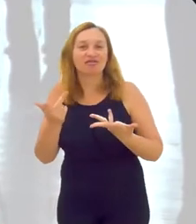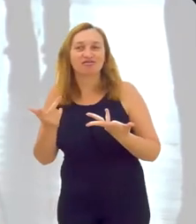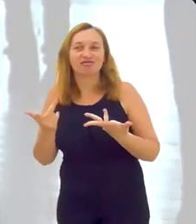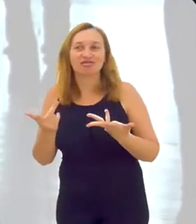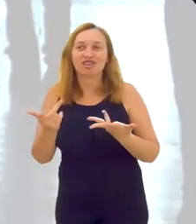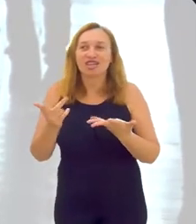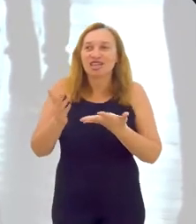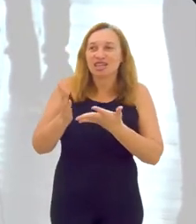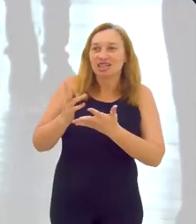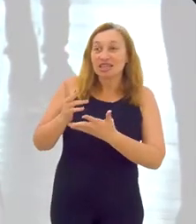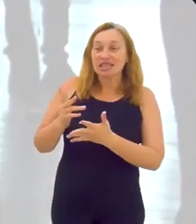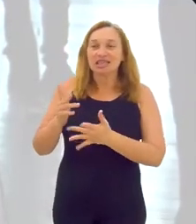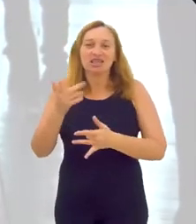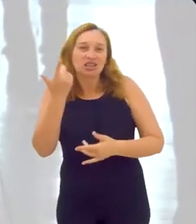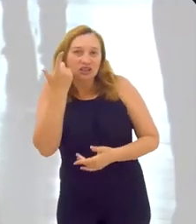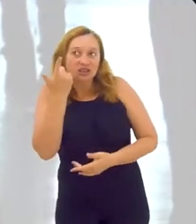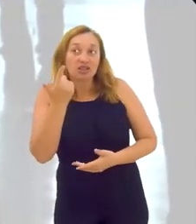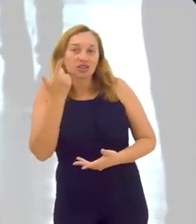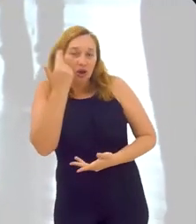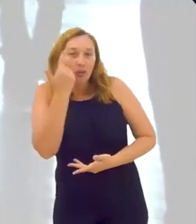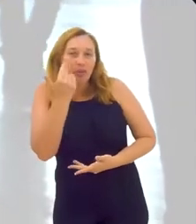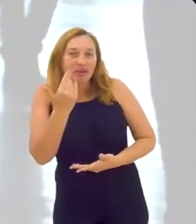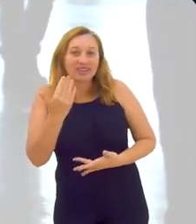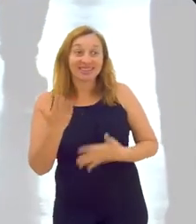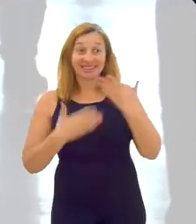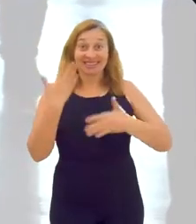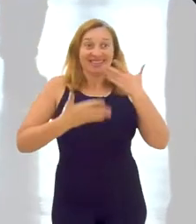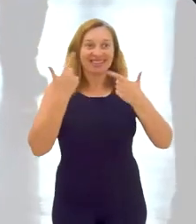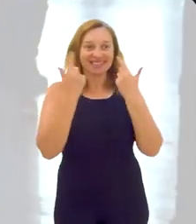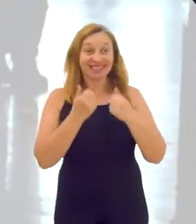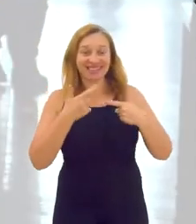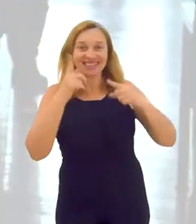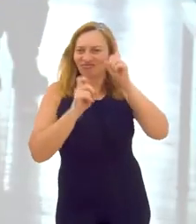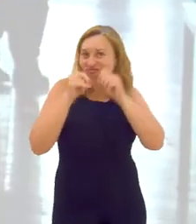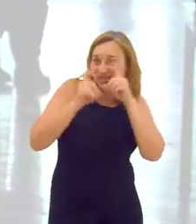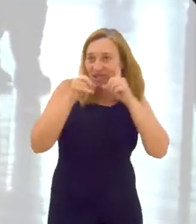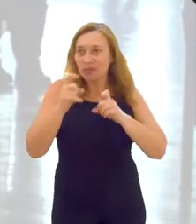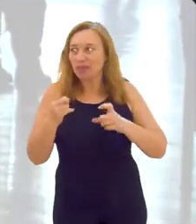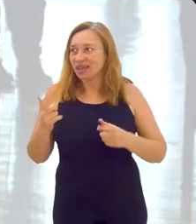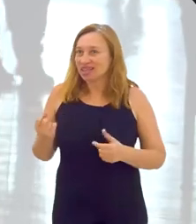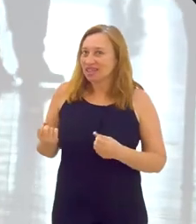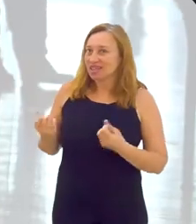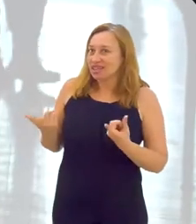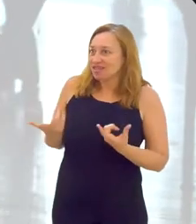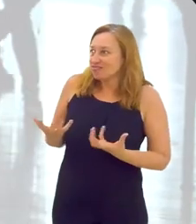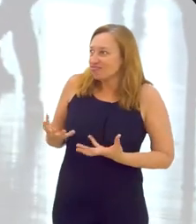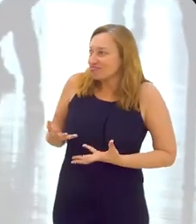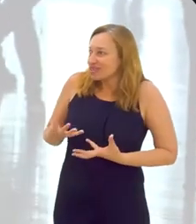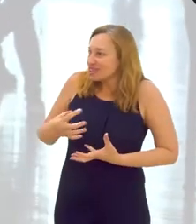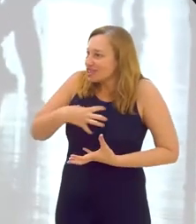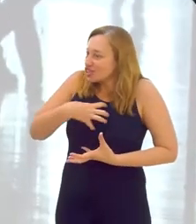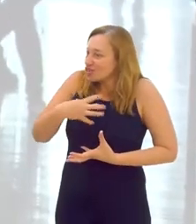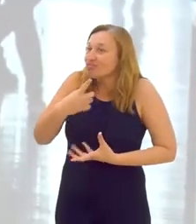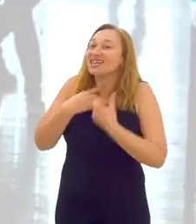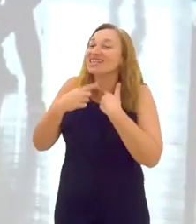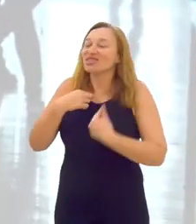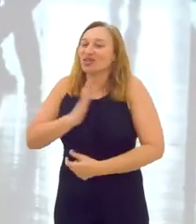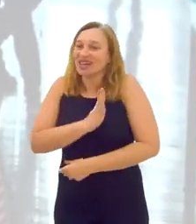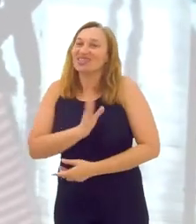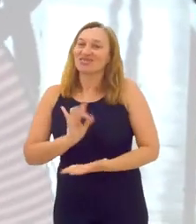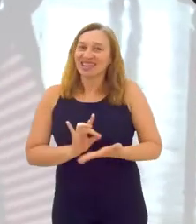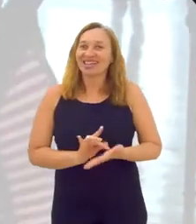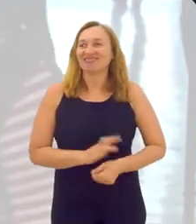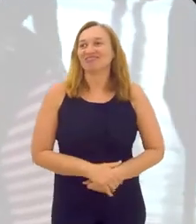ela estava falando E eles são geralmente muito alegres, muito expressivos E aquilo me despertou, foi na hora, foi tipo